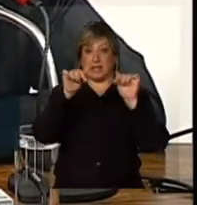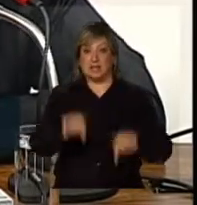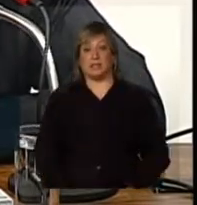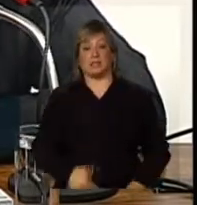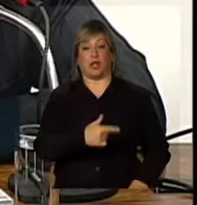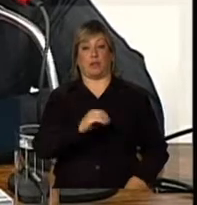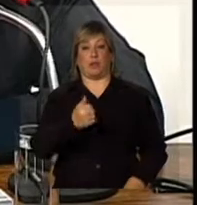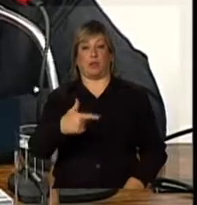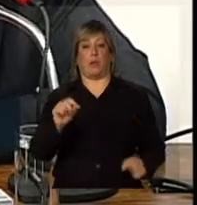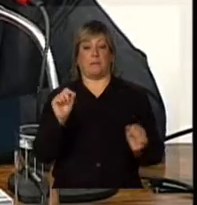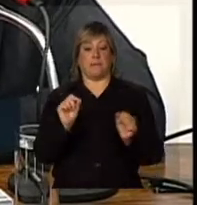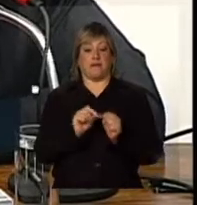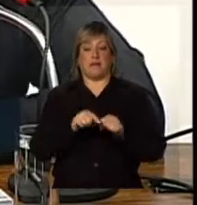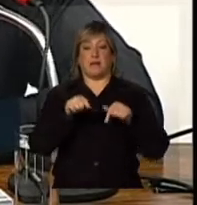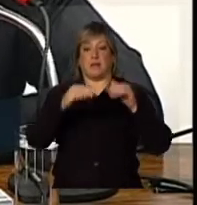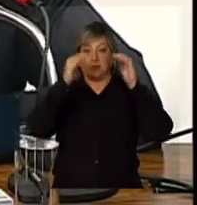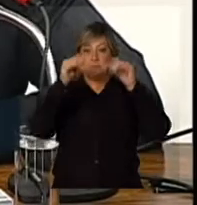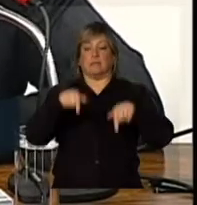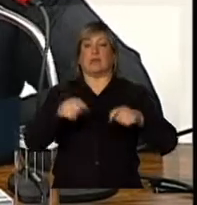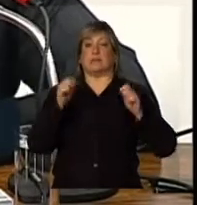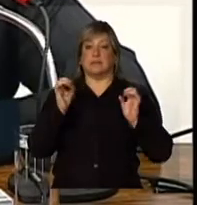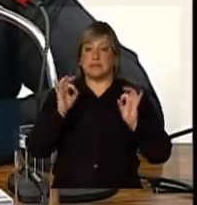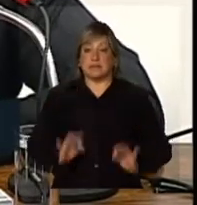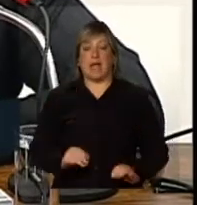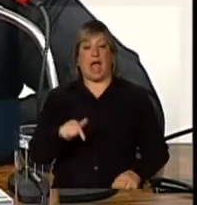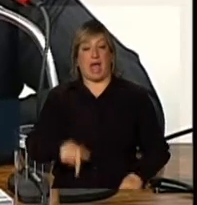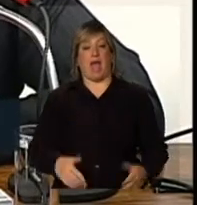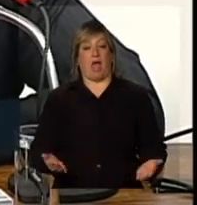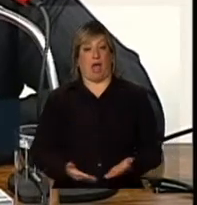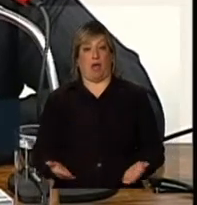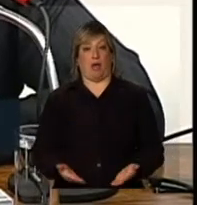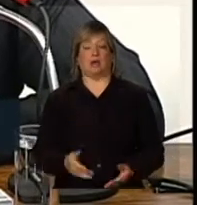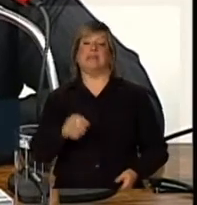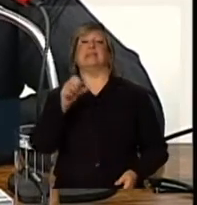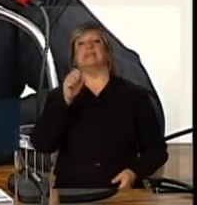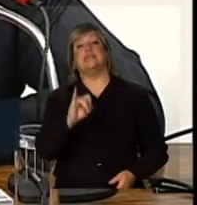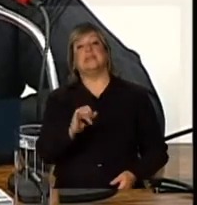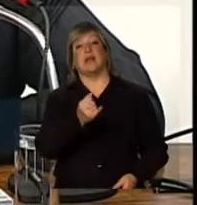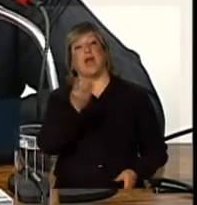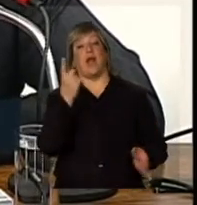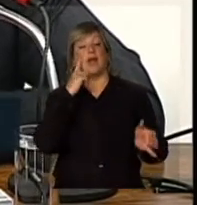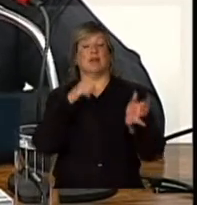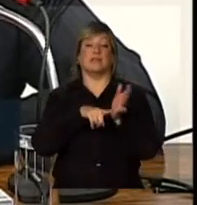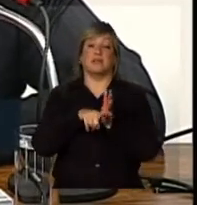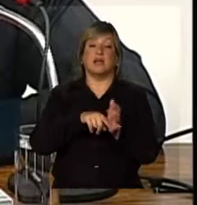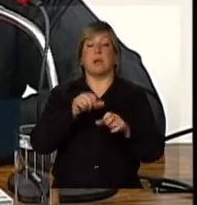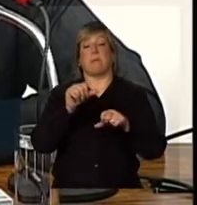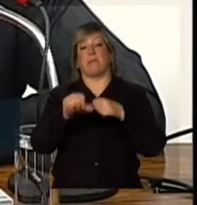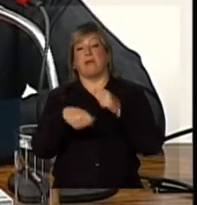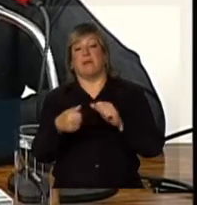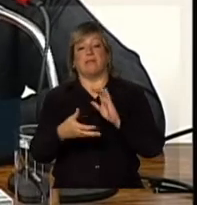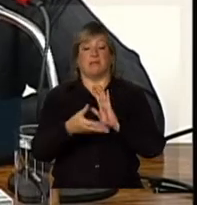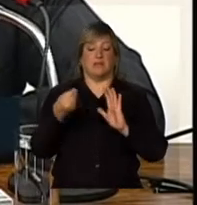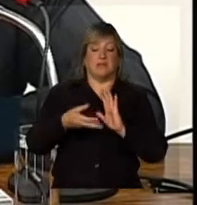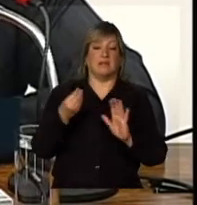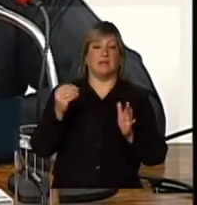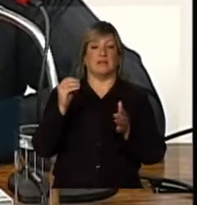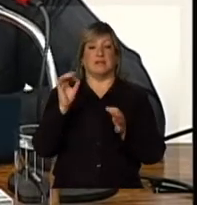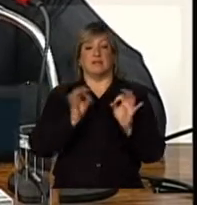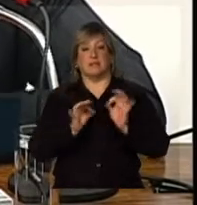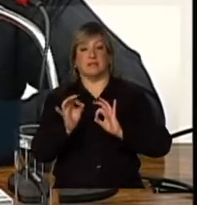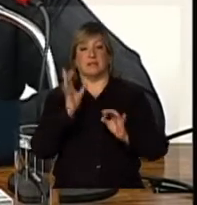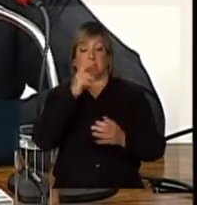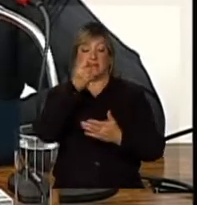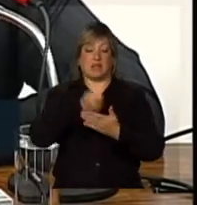incidência agora. Se, porventura, se avaliar que são necessárias as modificações, uma agudização